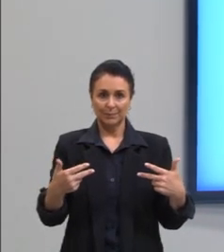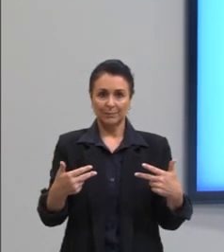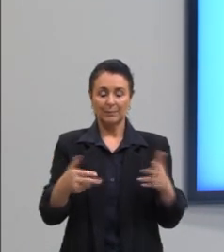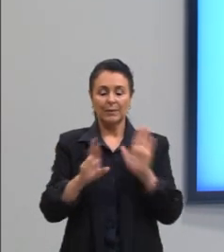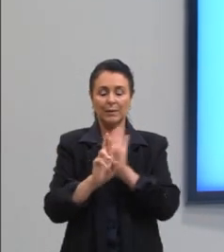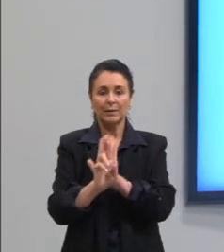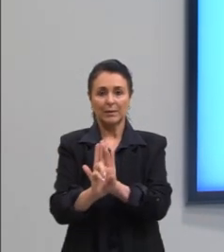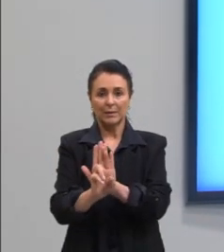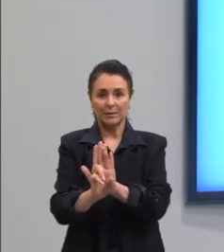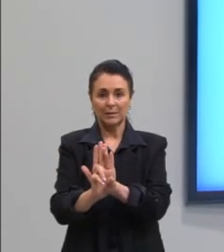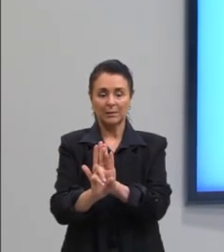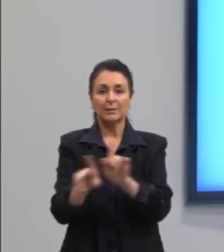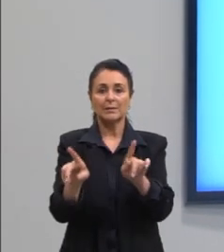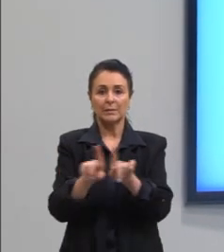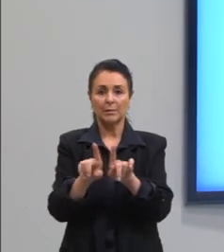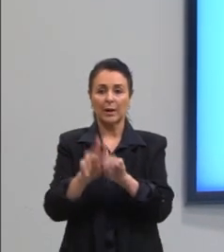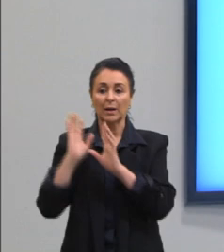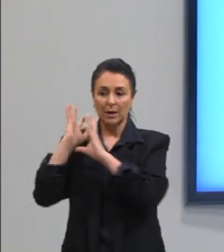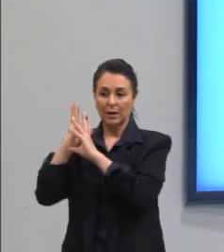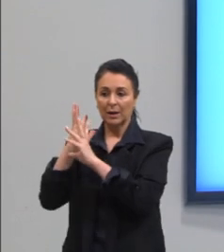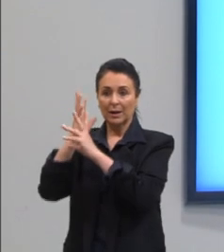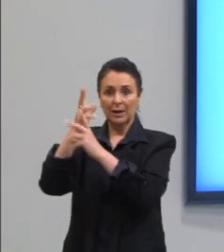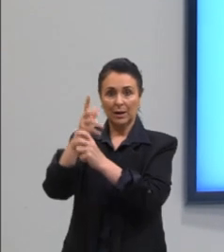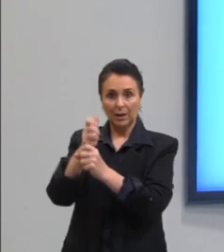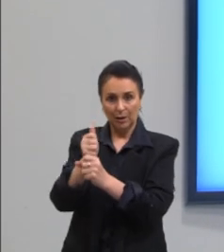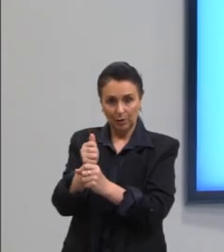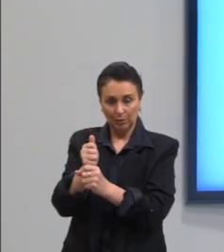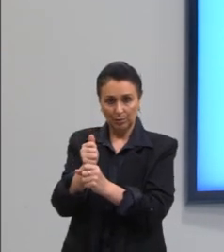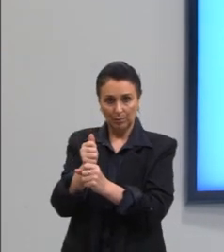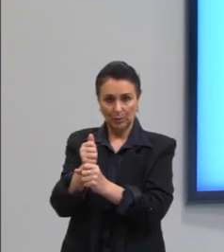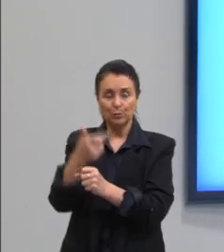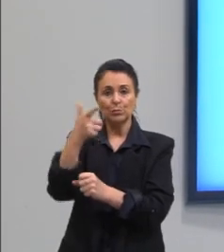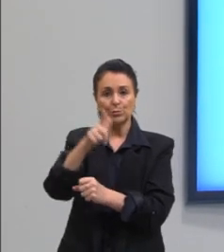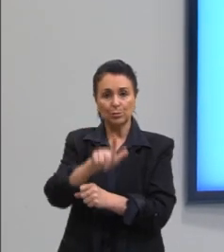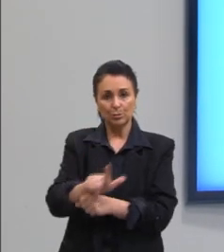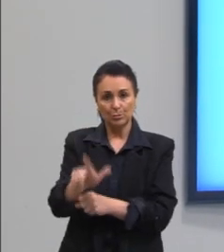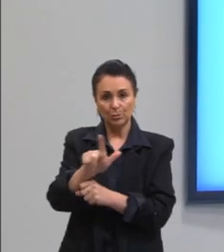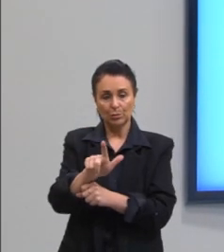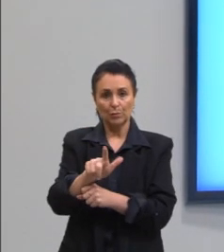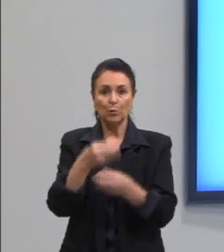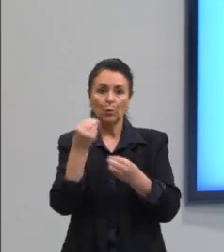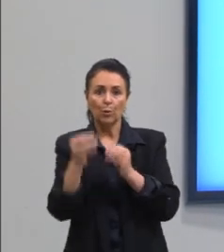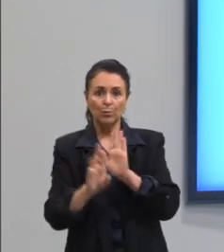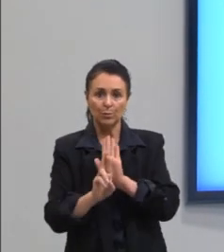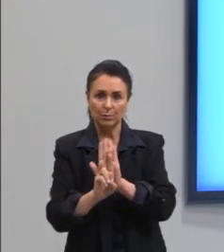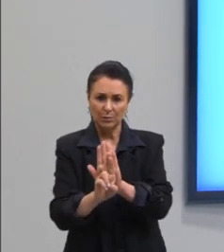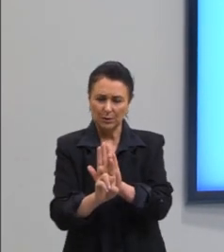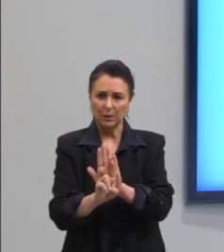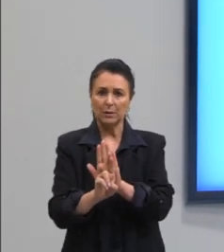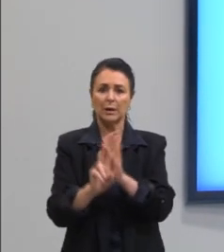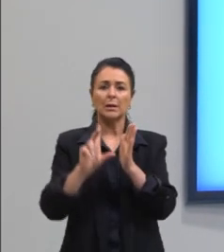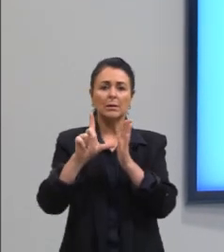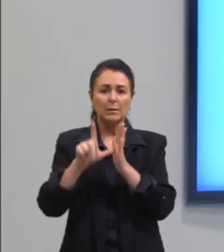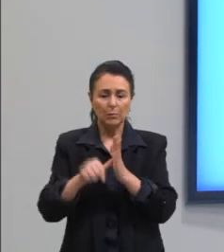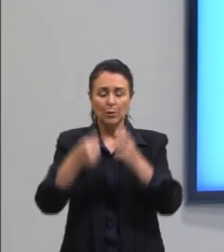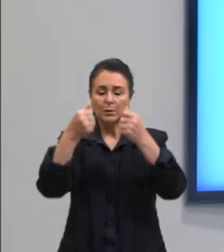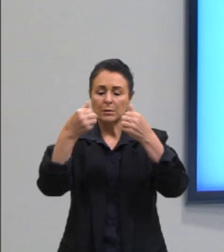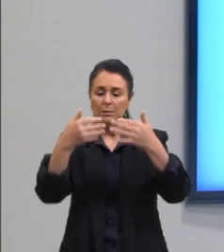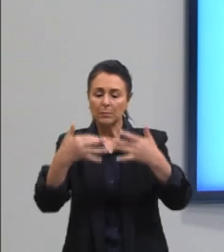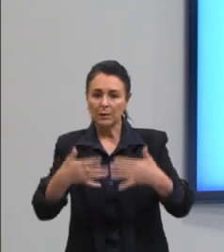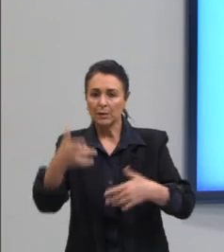Então, representação, também, retomando, a reafirmação de como se representa e depois a gente vai retomar a questão